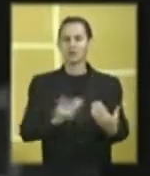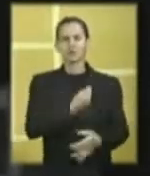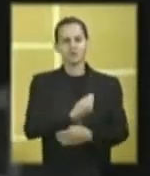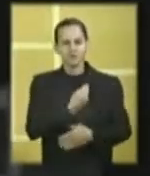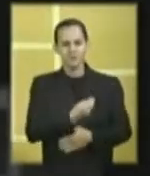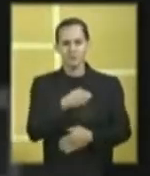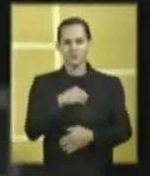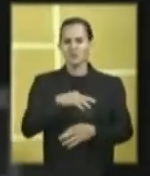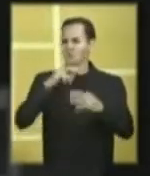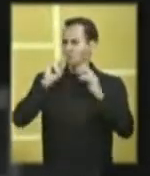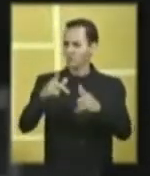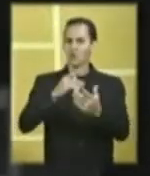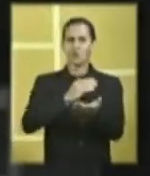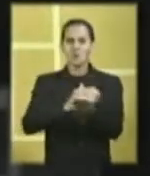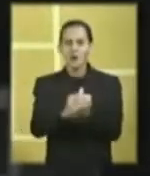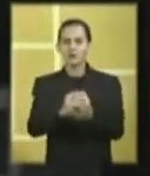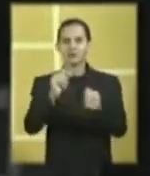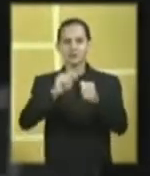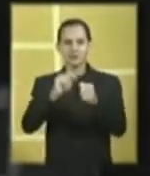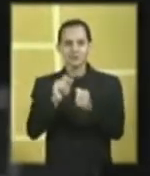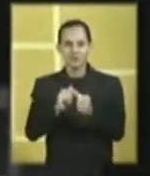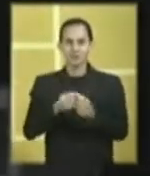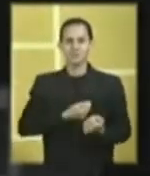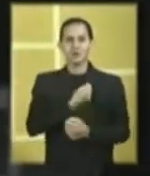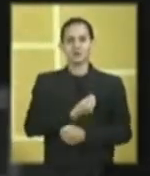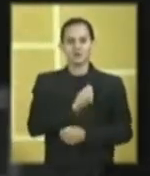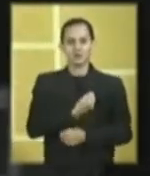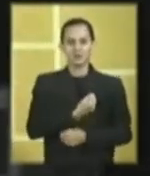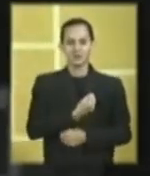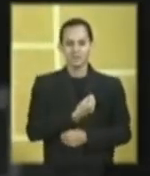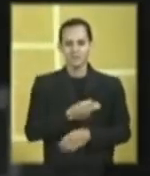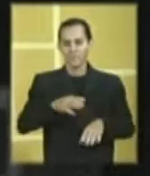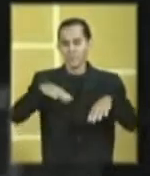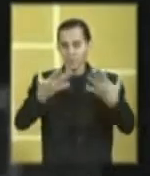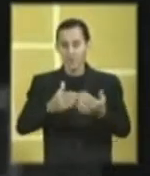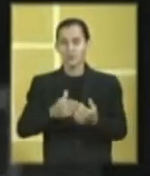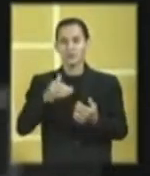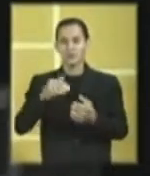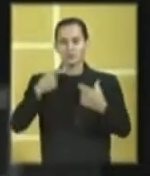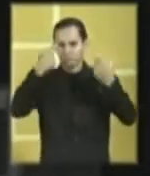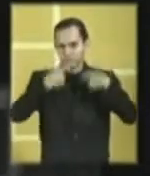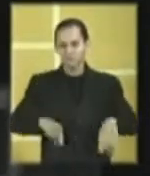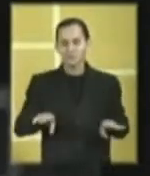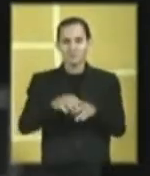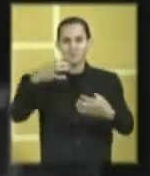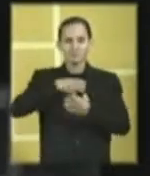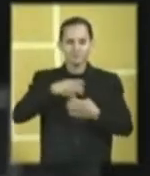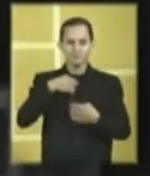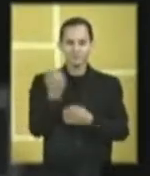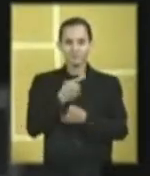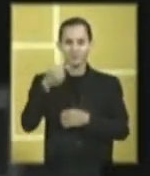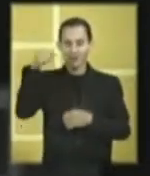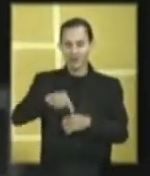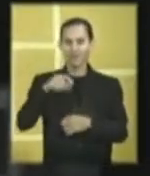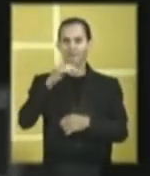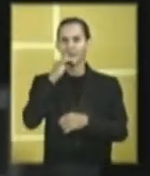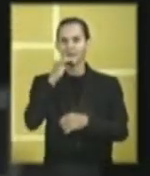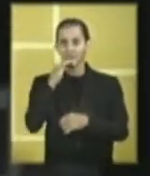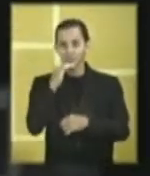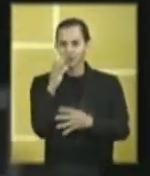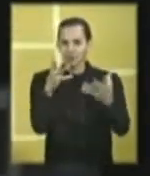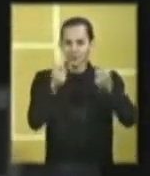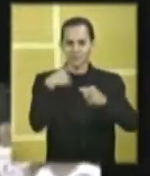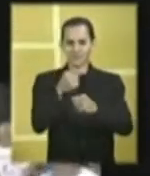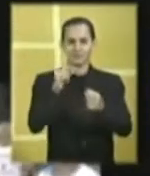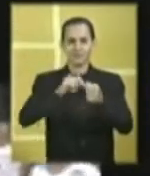de vida, eu sou outra pessoa a partir do momento que eu comecei a participar daqui. Tanto física como emocionalmente, que a gente, além de